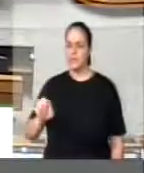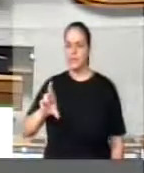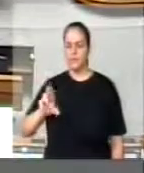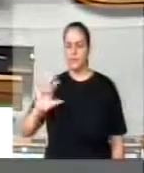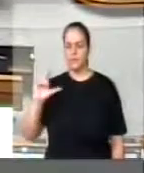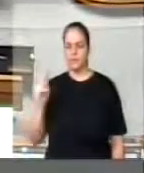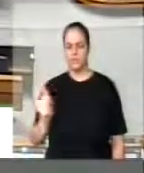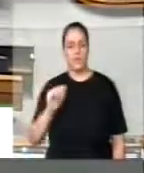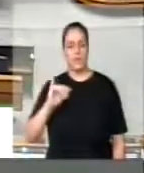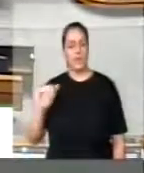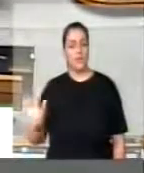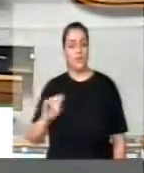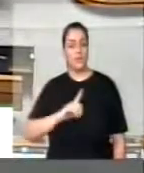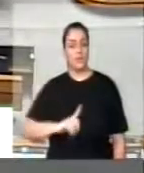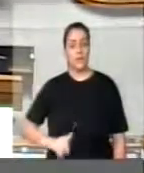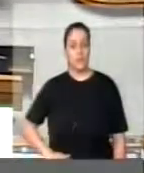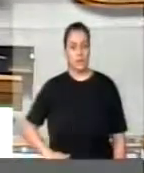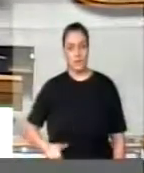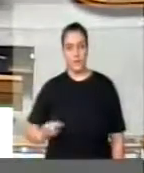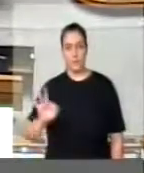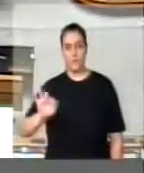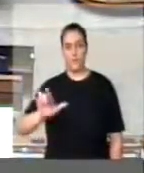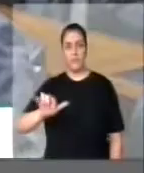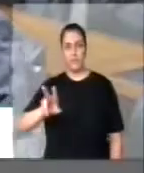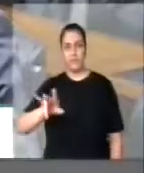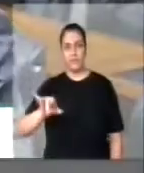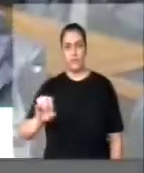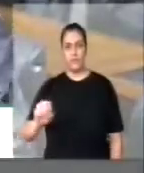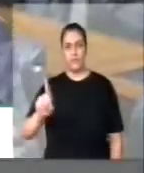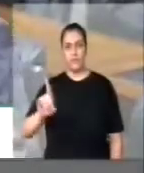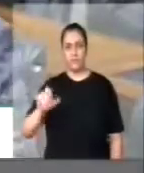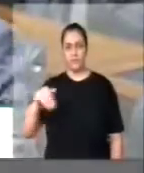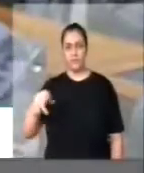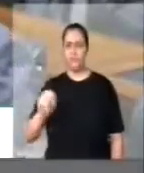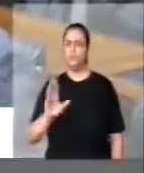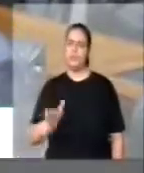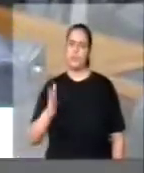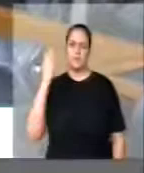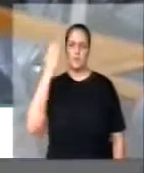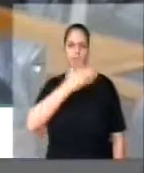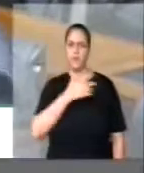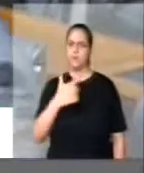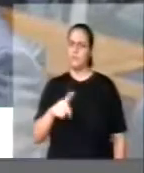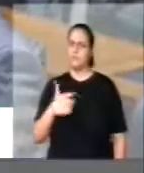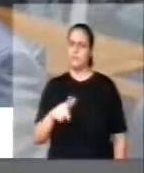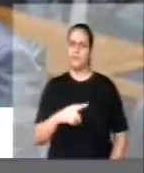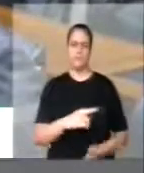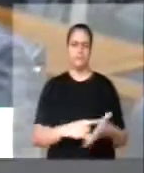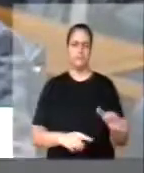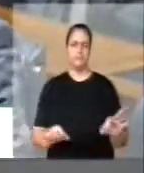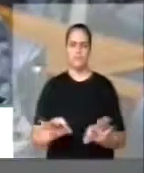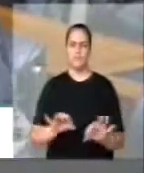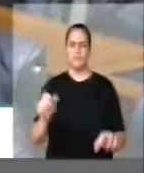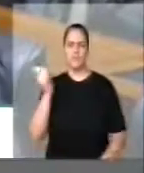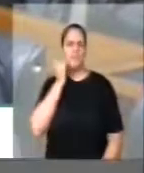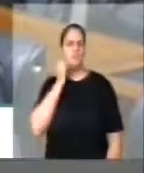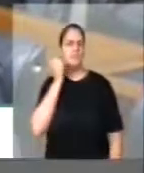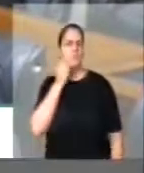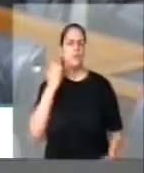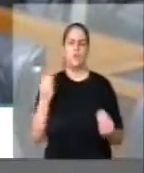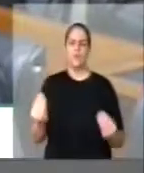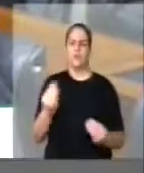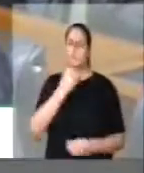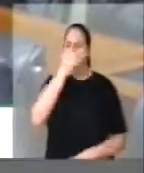o governador Flávio Dino já comprovou que não deu parecer. É muito cinismo o representante do